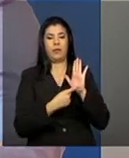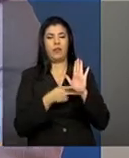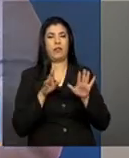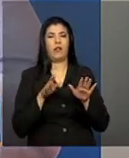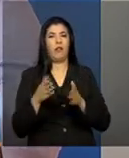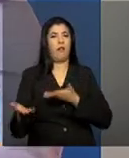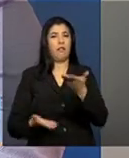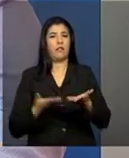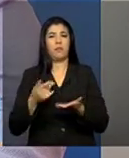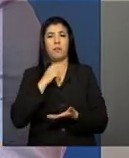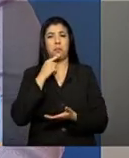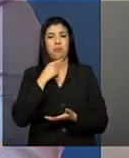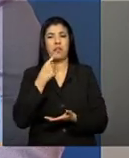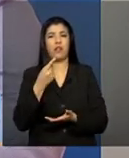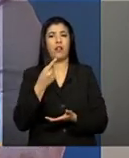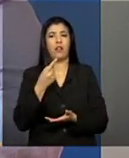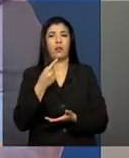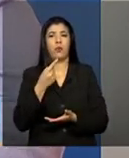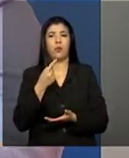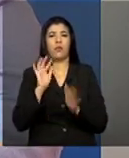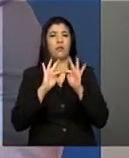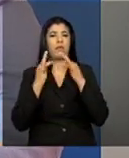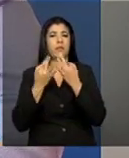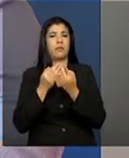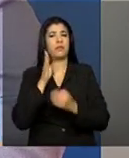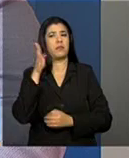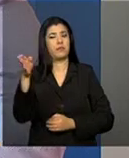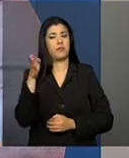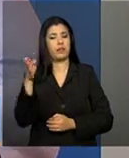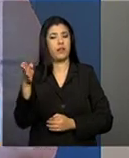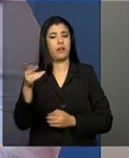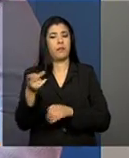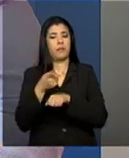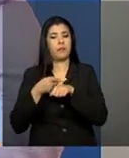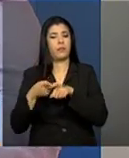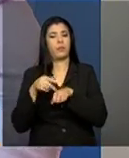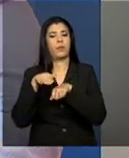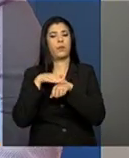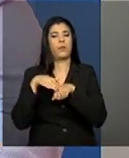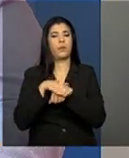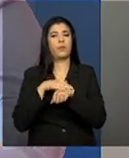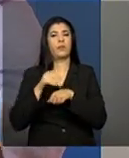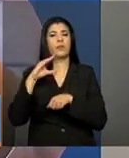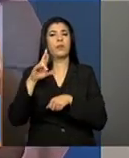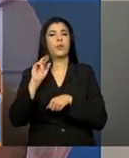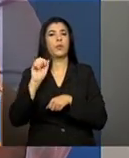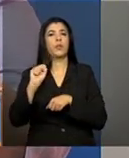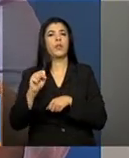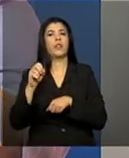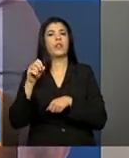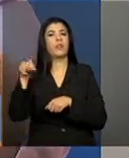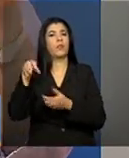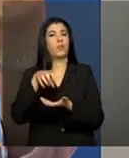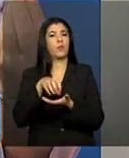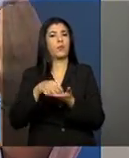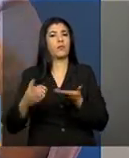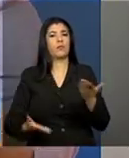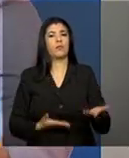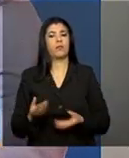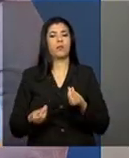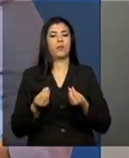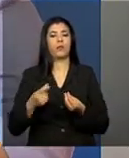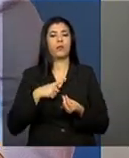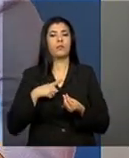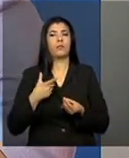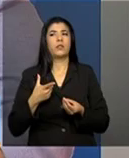dúvida, conversar... ela... conversar sobre algo, né, na unidade, no serviço e isso não gera